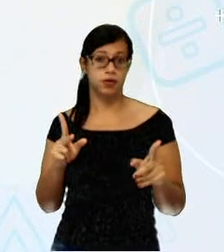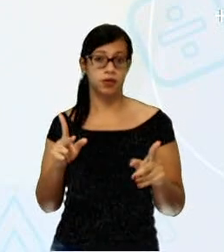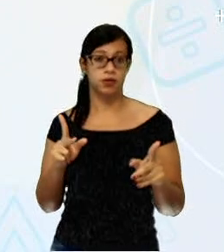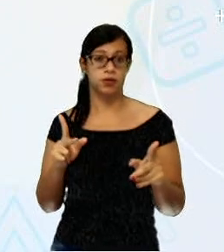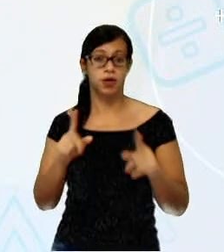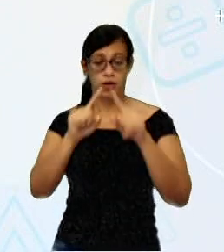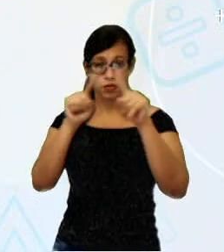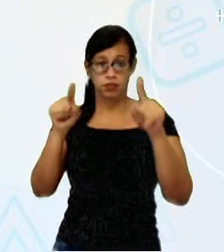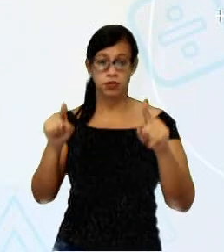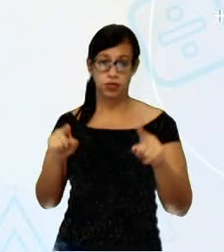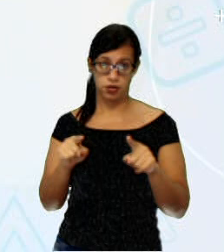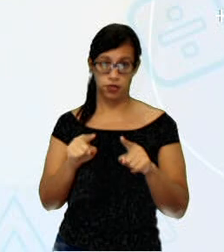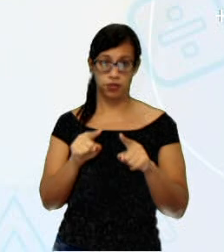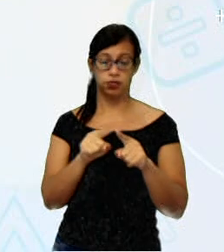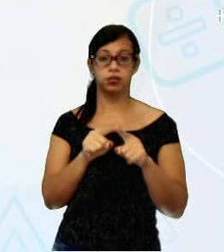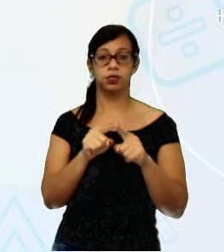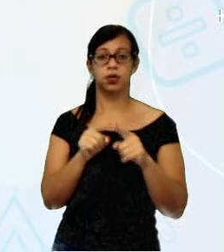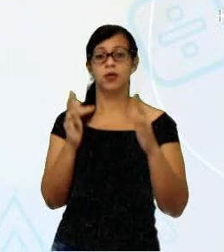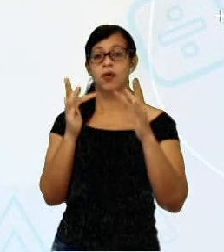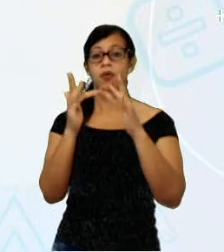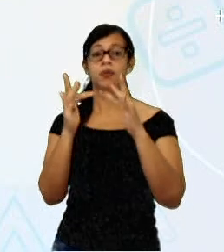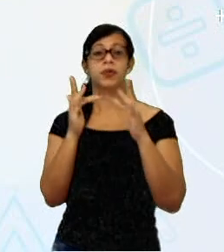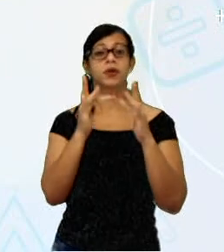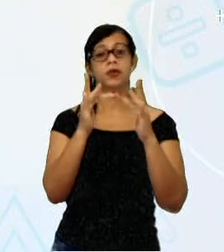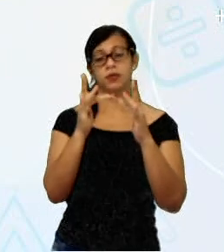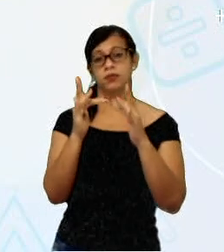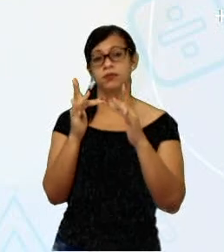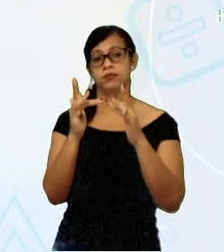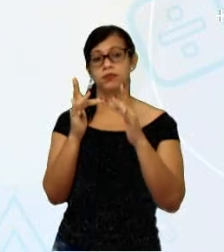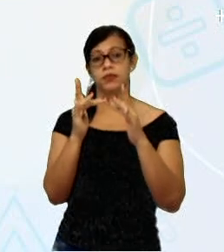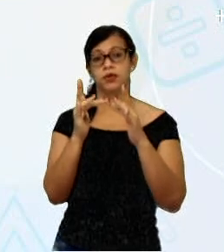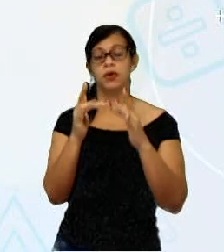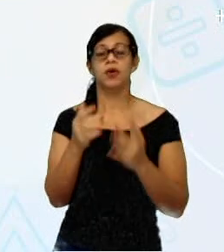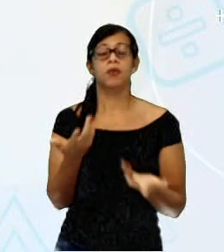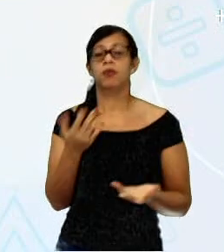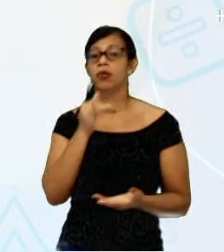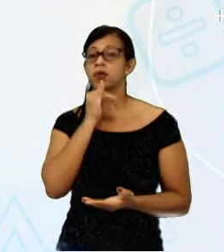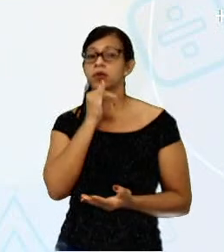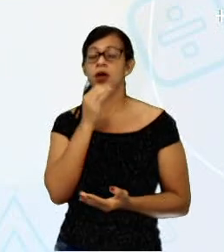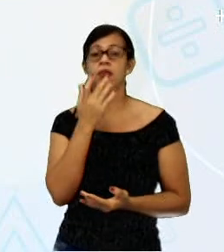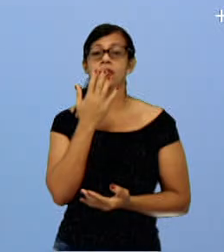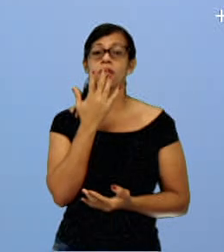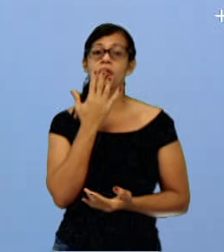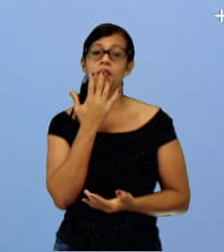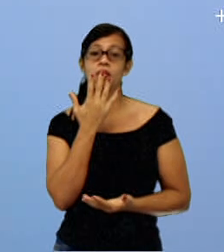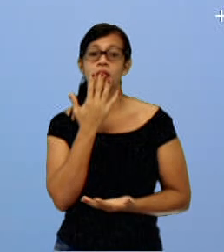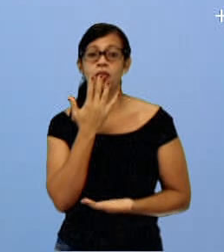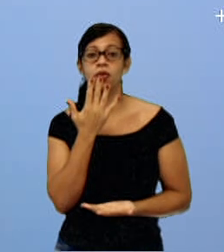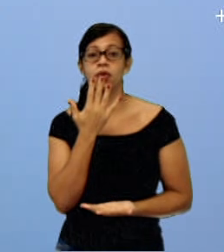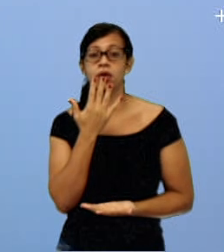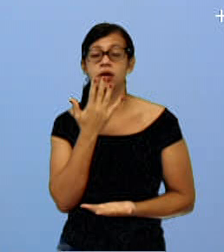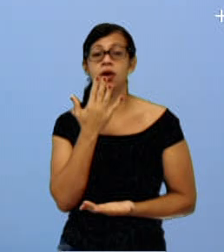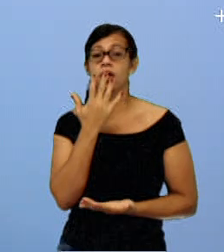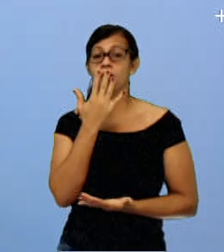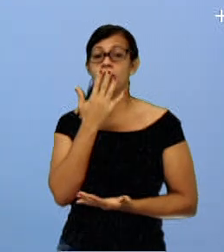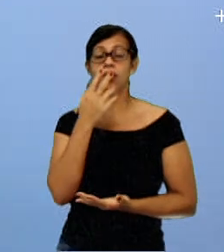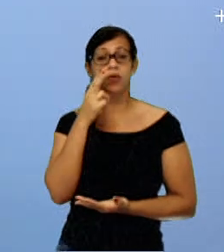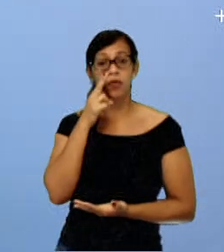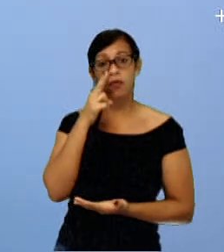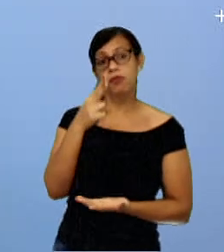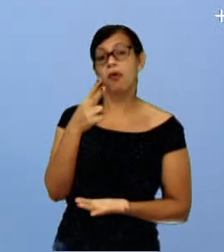funcionando melhor quando são cores quentes com cores frias. Então, a gente também observa aqui no círculo cromático,